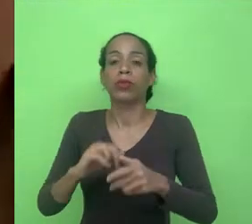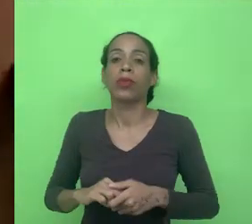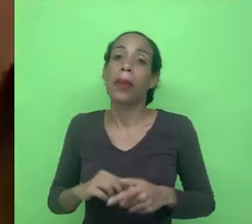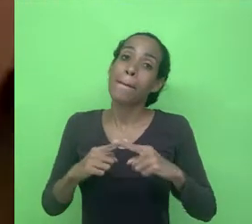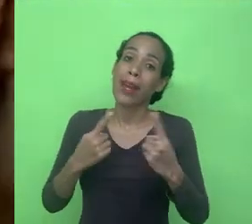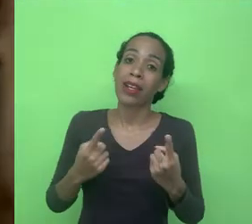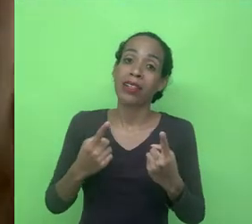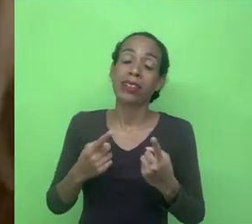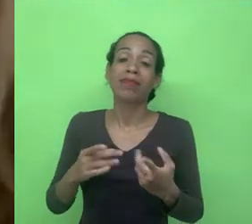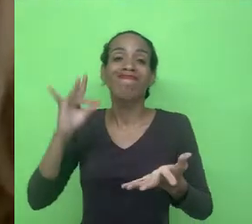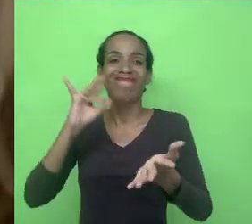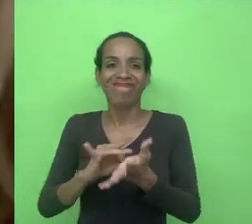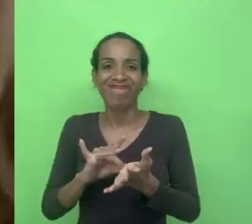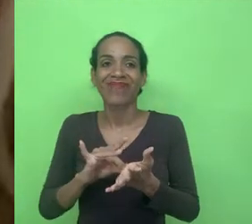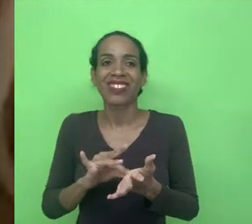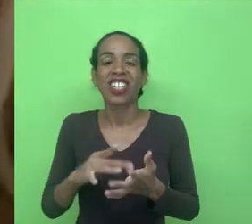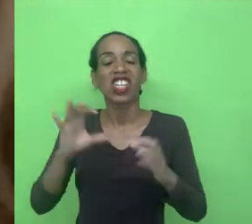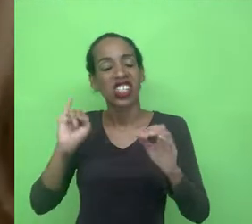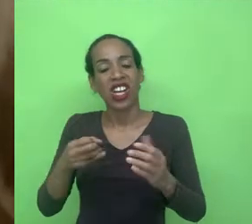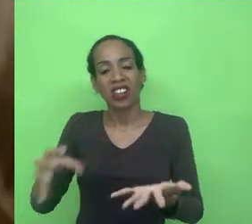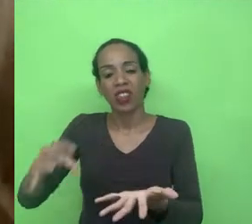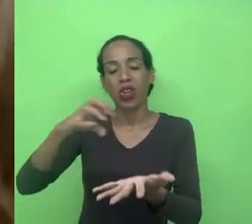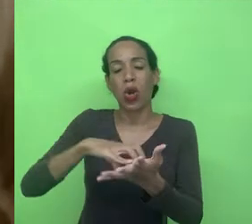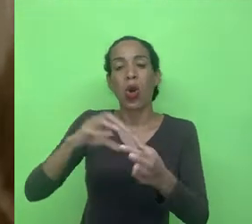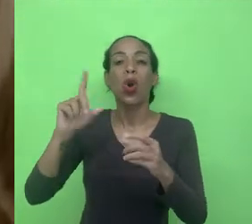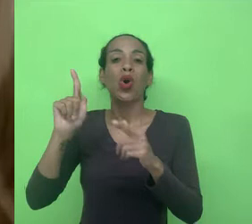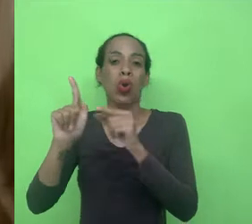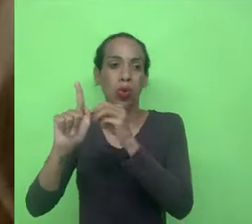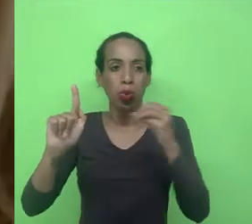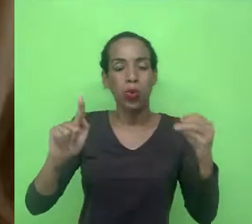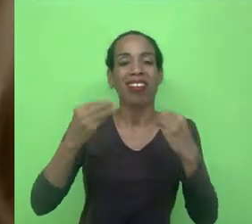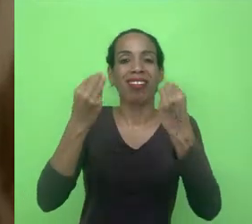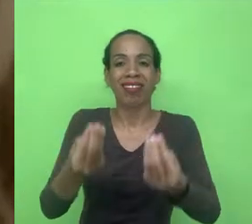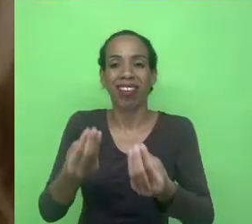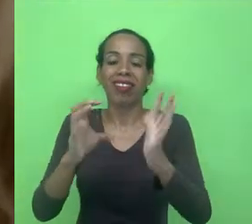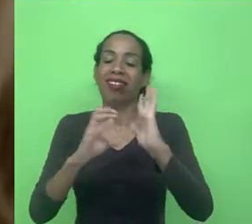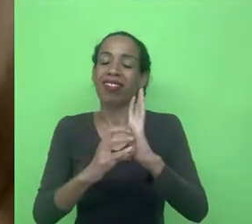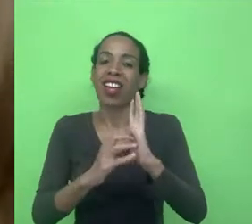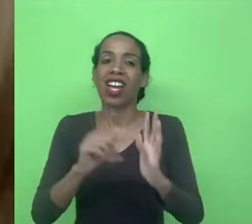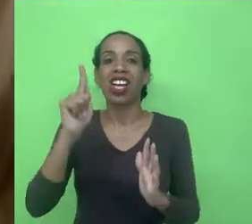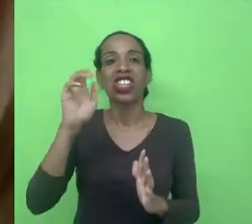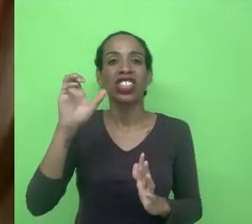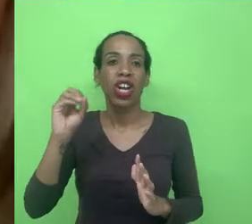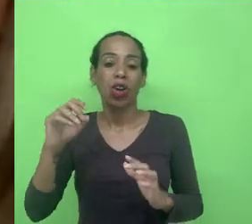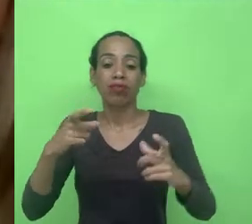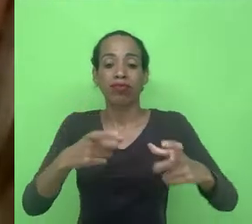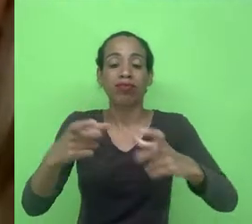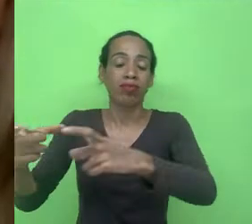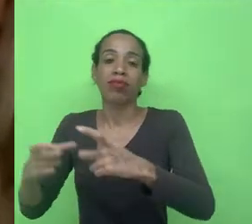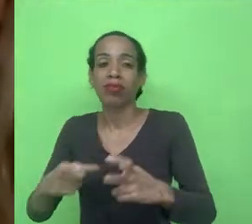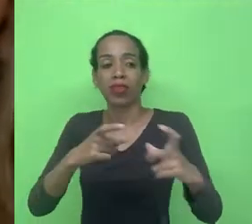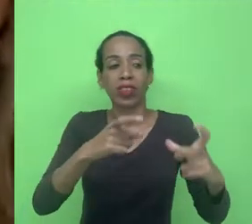fato é que isso está posto o Google nos fornece dados de geolocalização dados atrelados aos partícipes